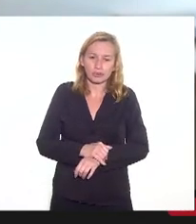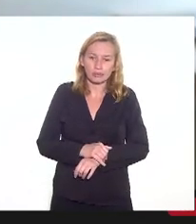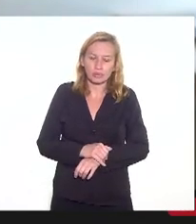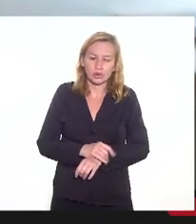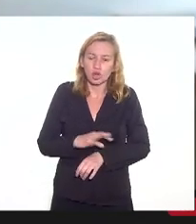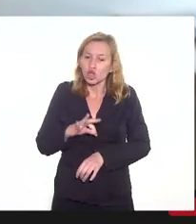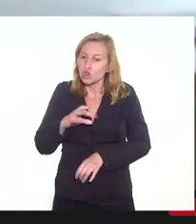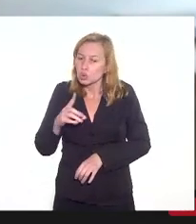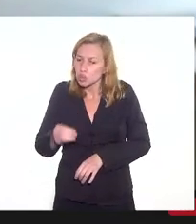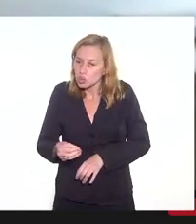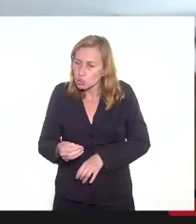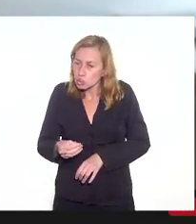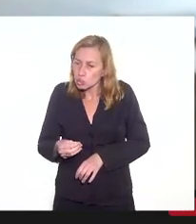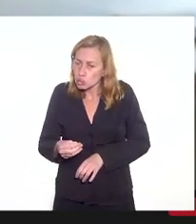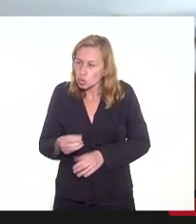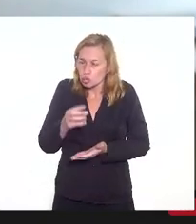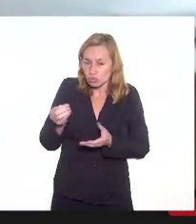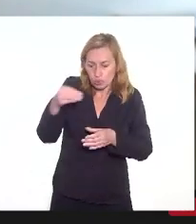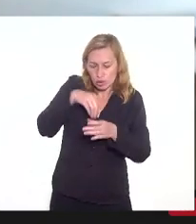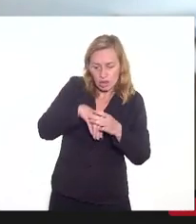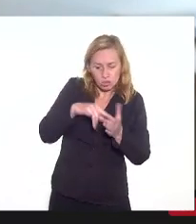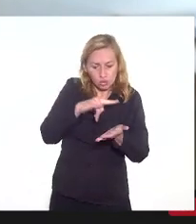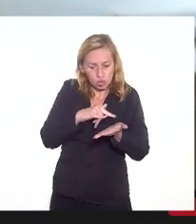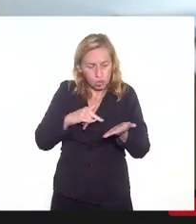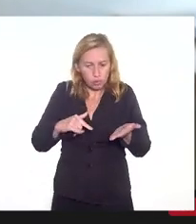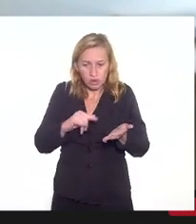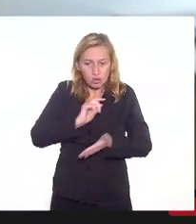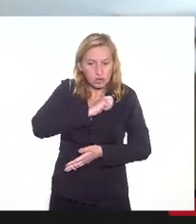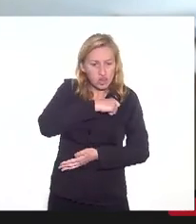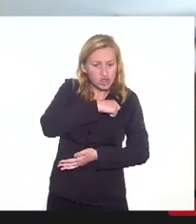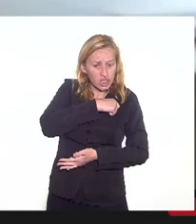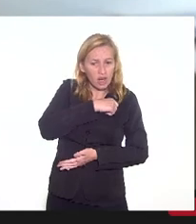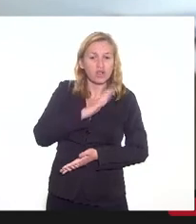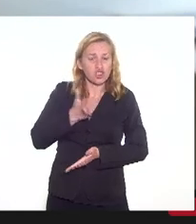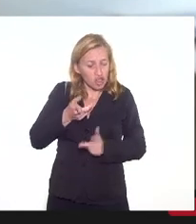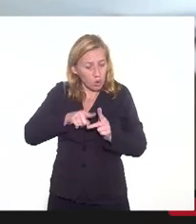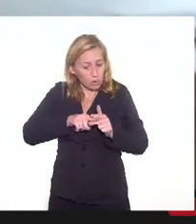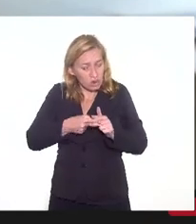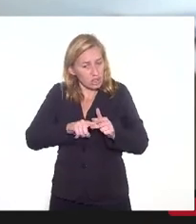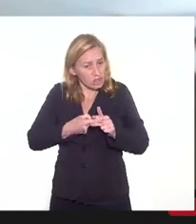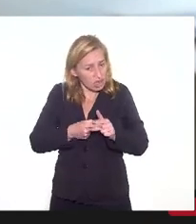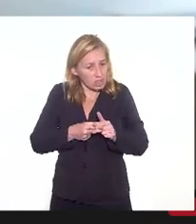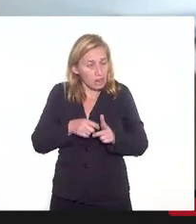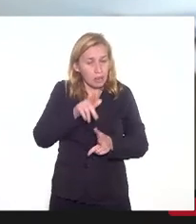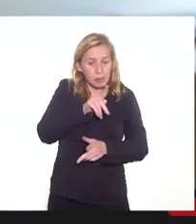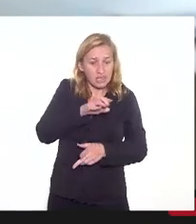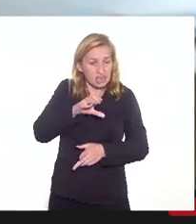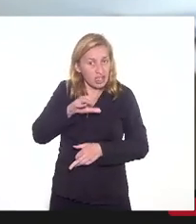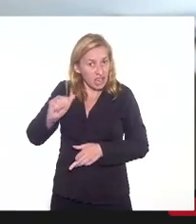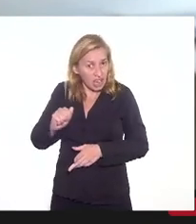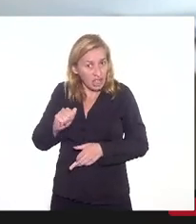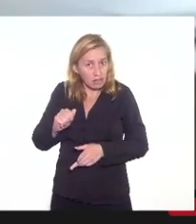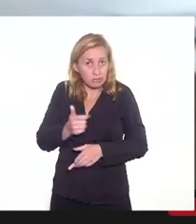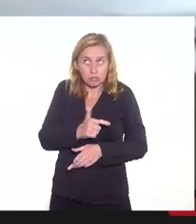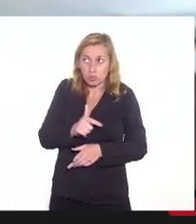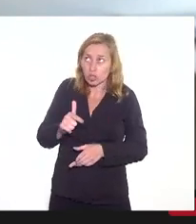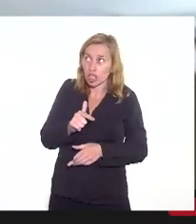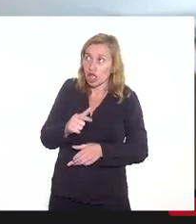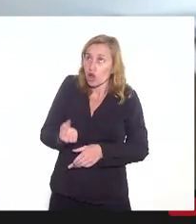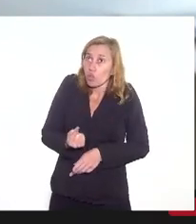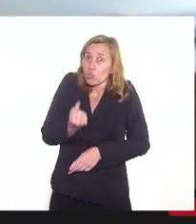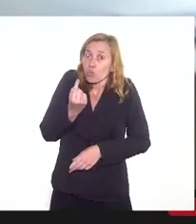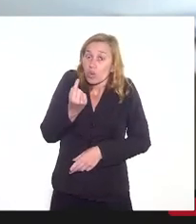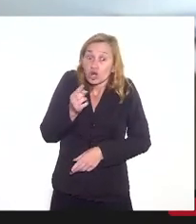no regime de recuperação fiscal. está sendo corrigido pelo IPCA, que não haja nenhuma